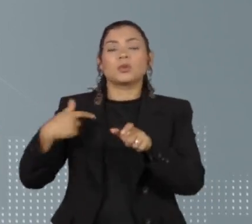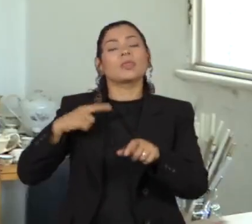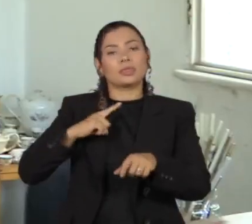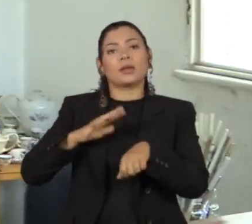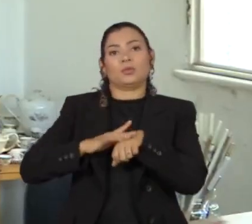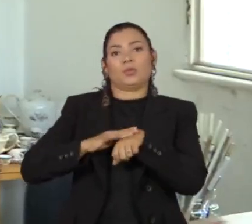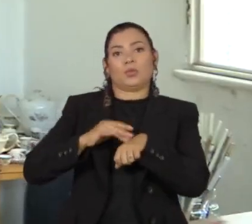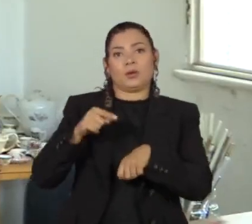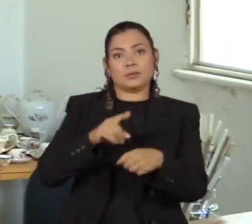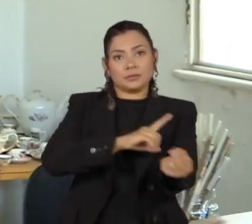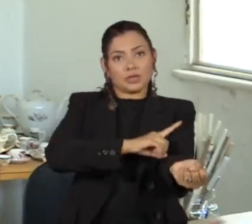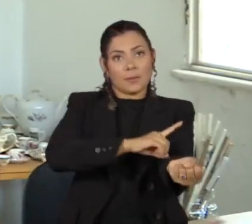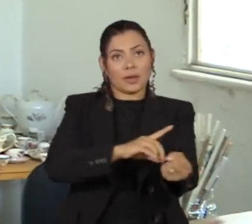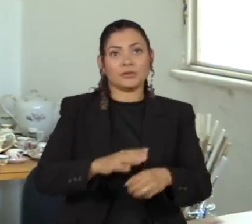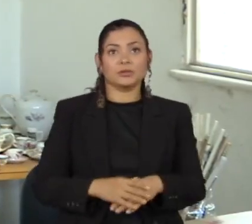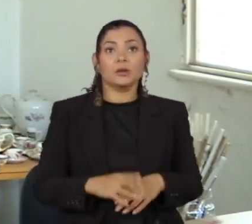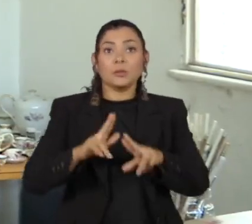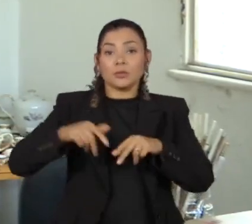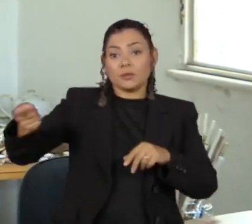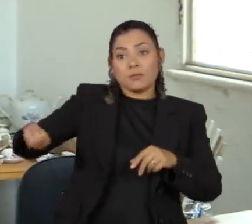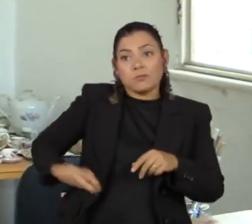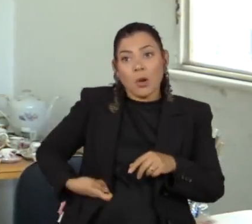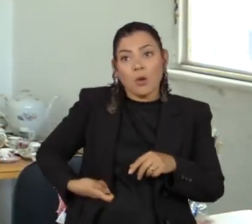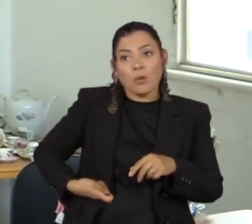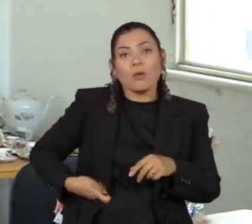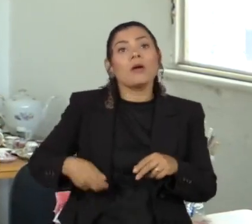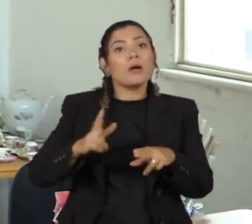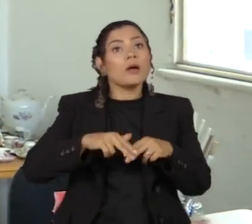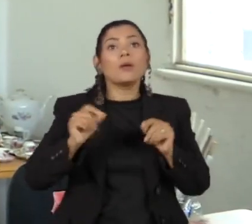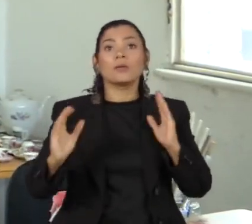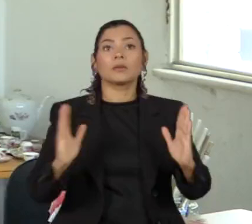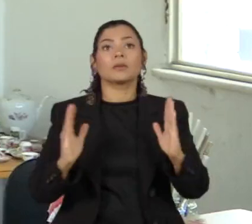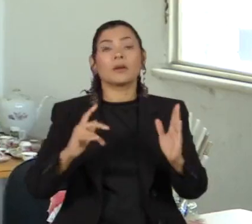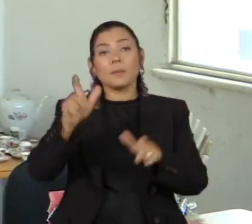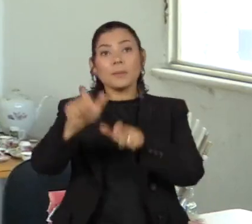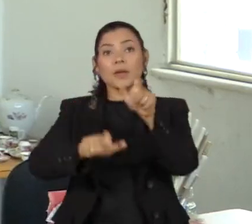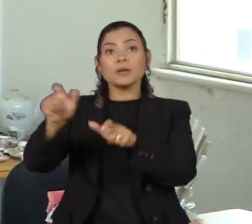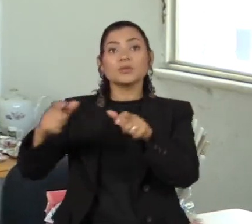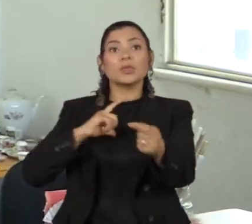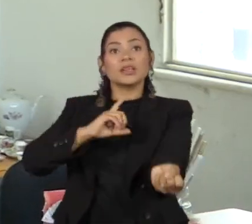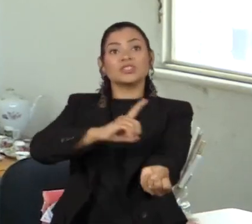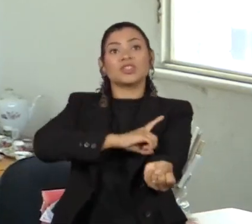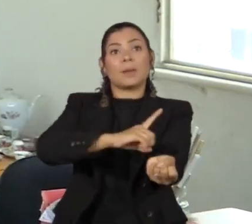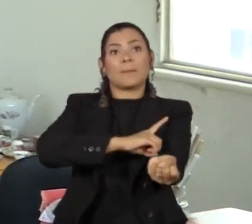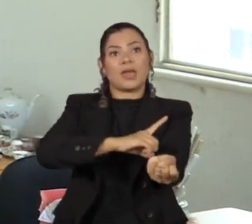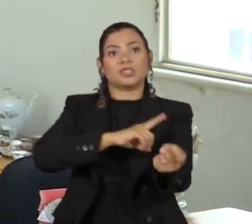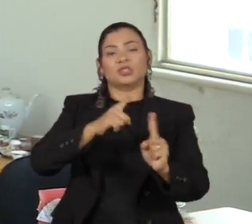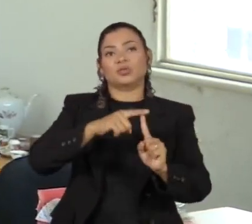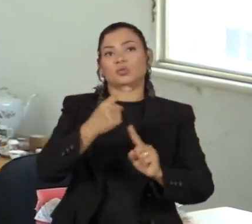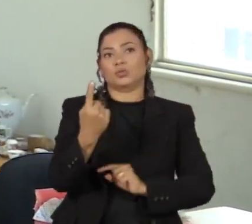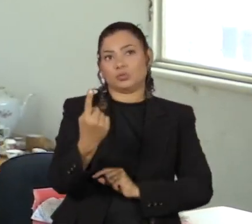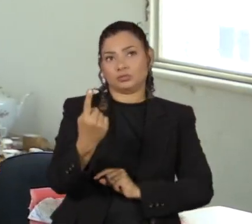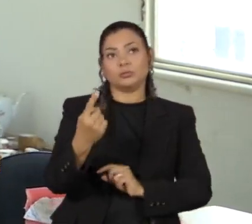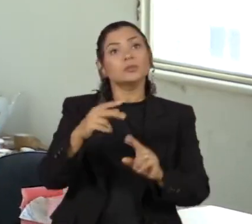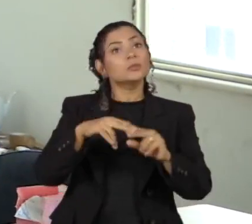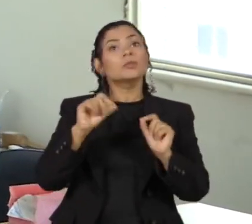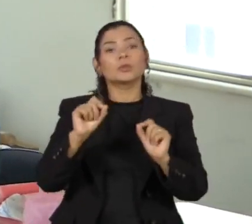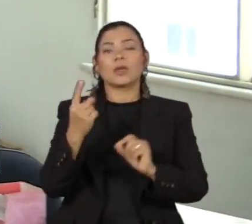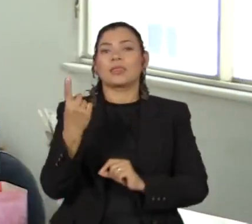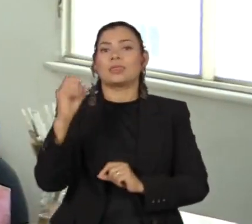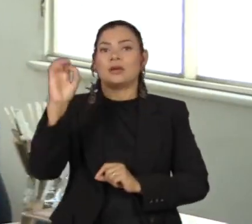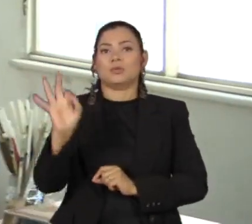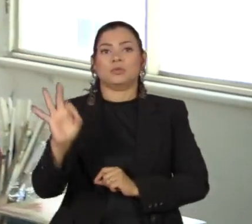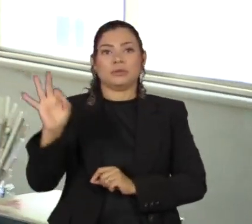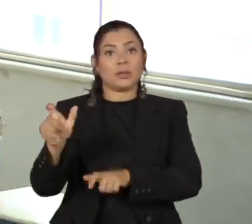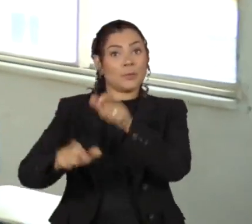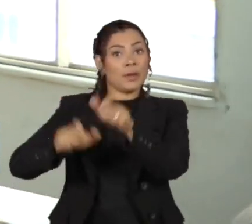doença. A insulina de ação rápida geralmente é utilizada por pacientes com diabetes tipo 1, que acomete cerca de 10